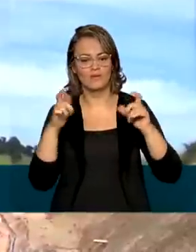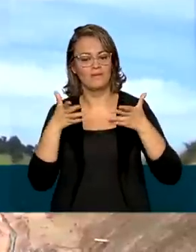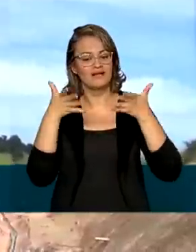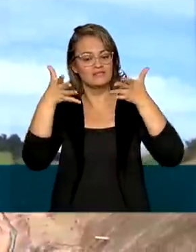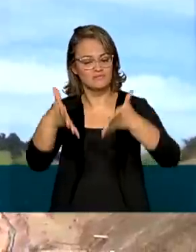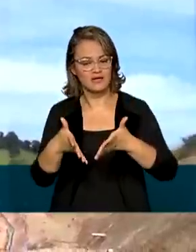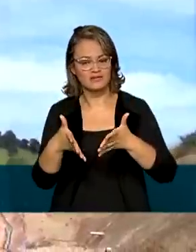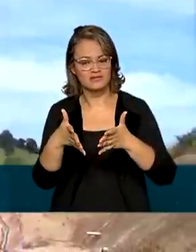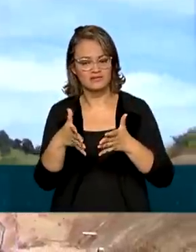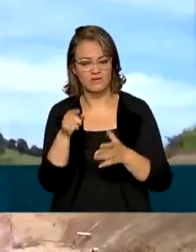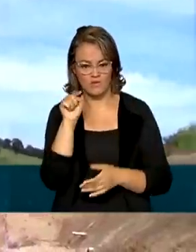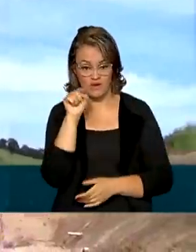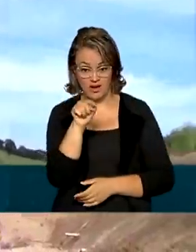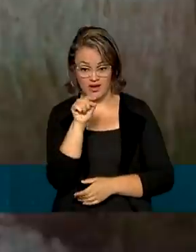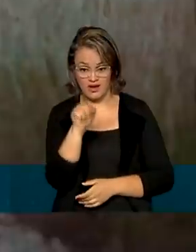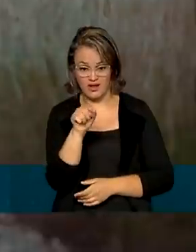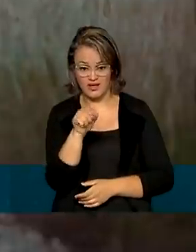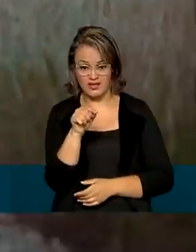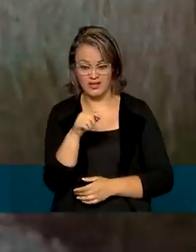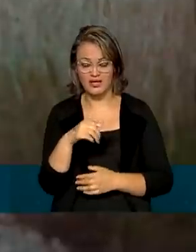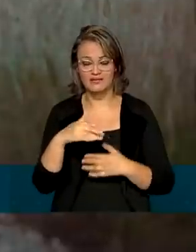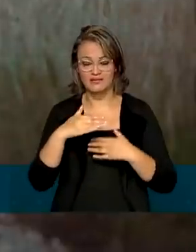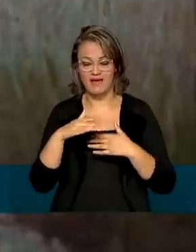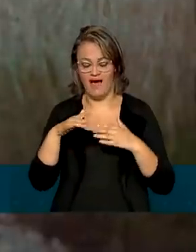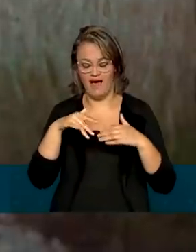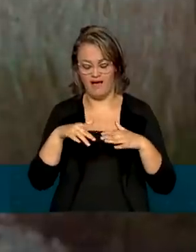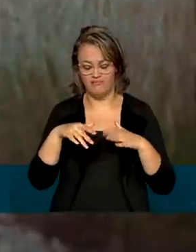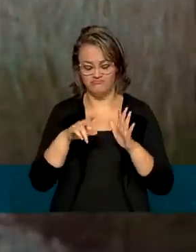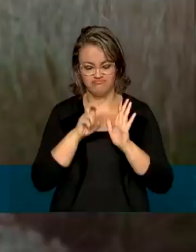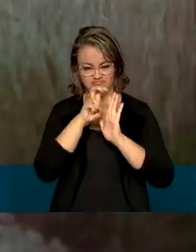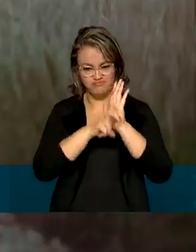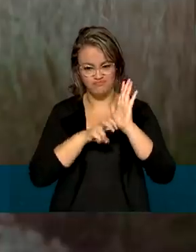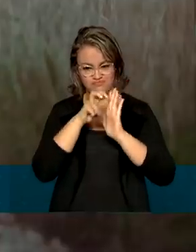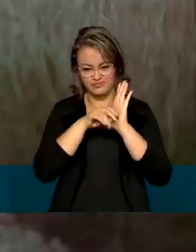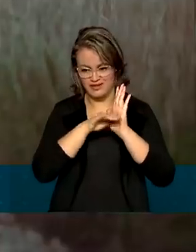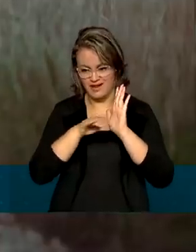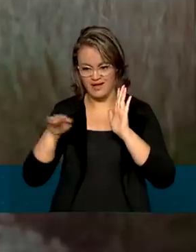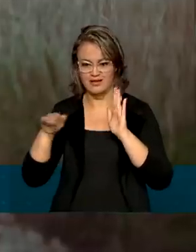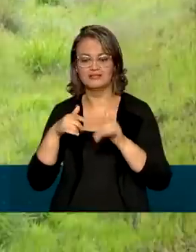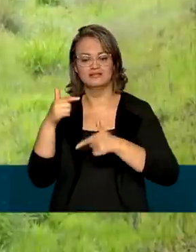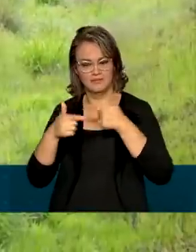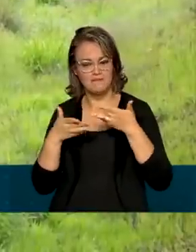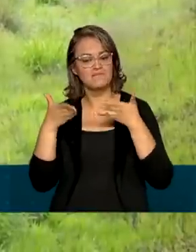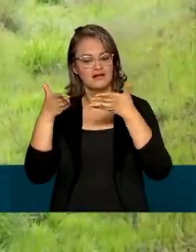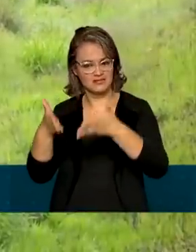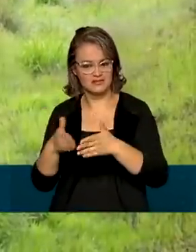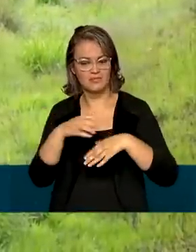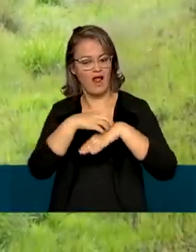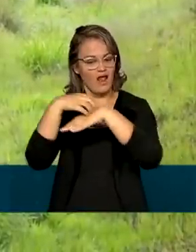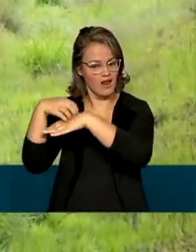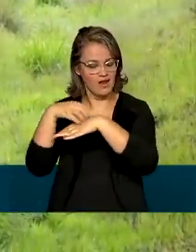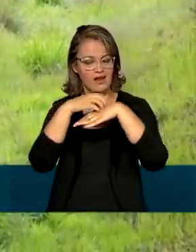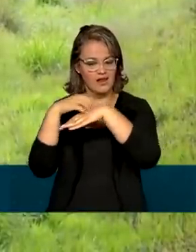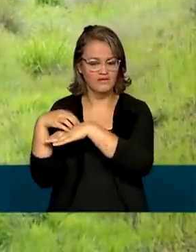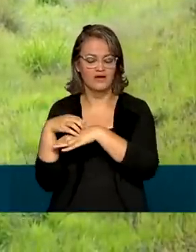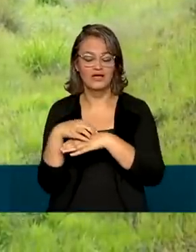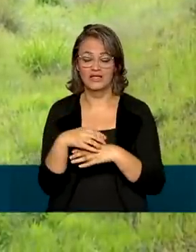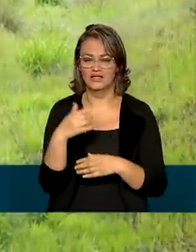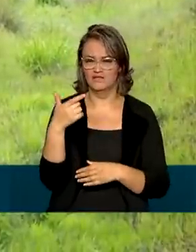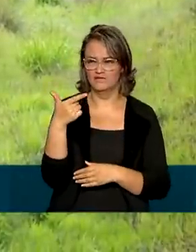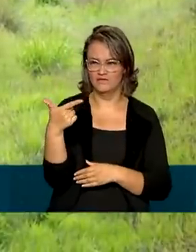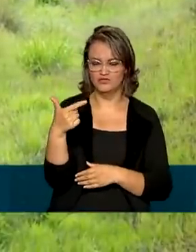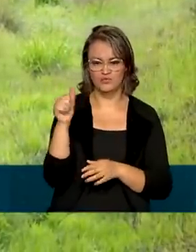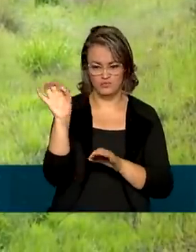participação do modal ferroviário na matriz de transporte brasileira, dos atuais 21% para quase